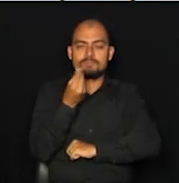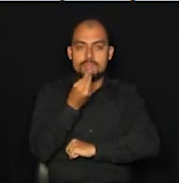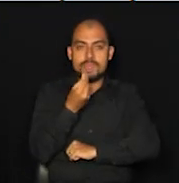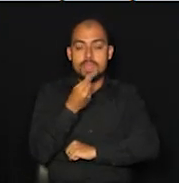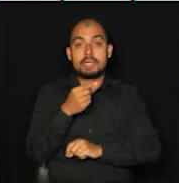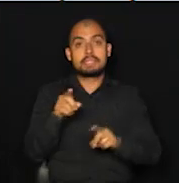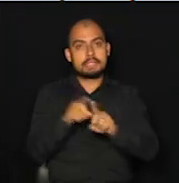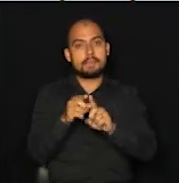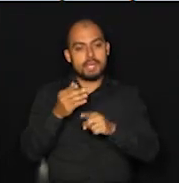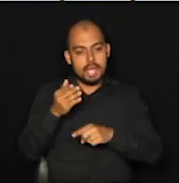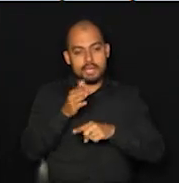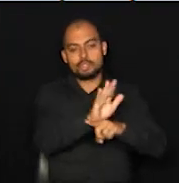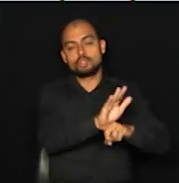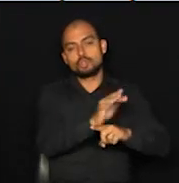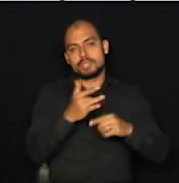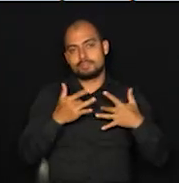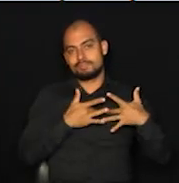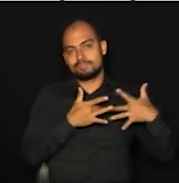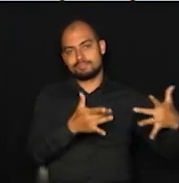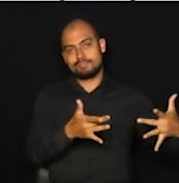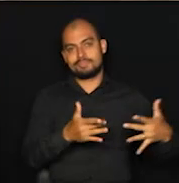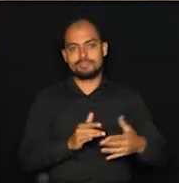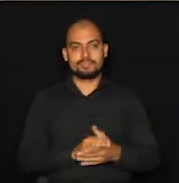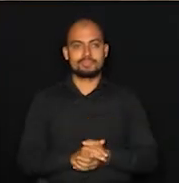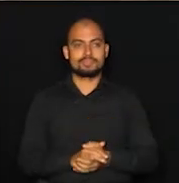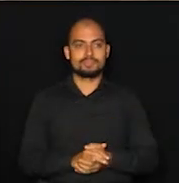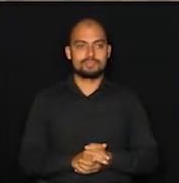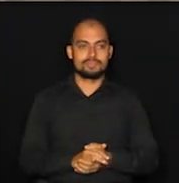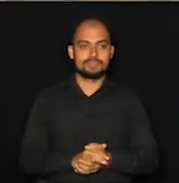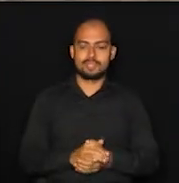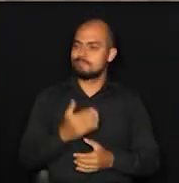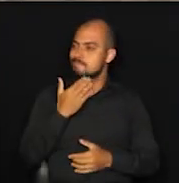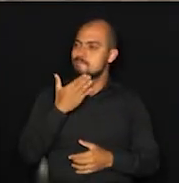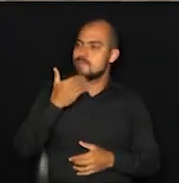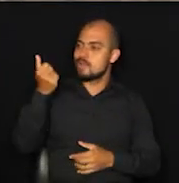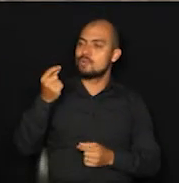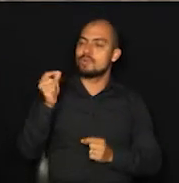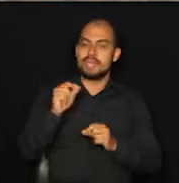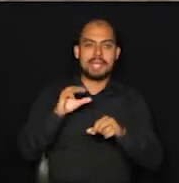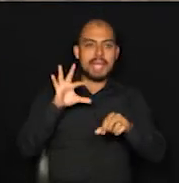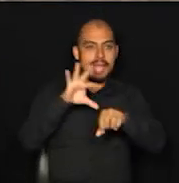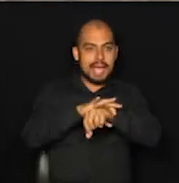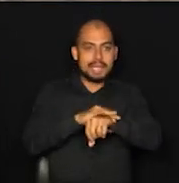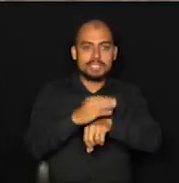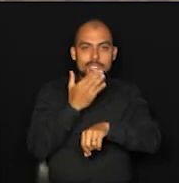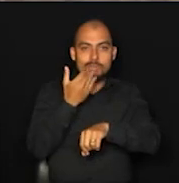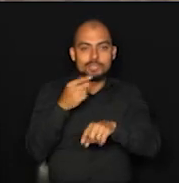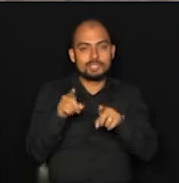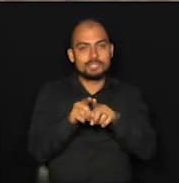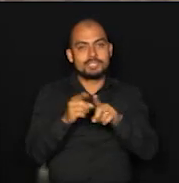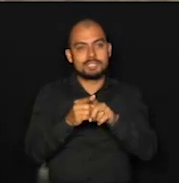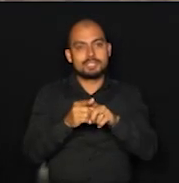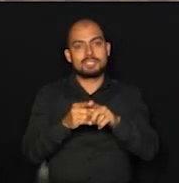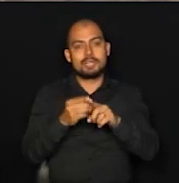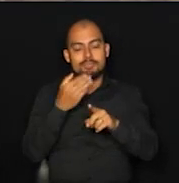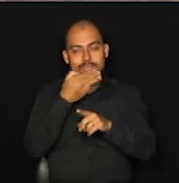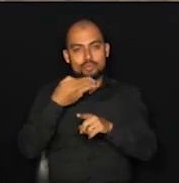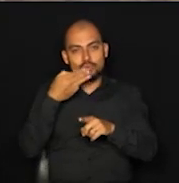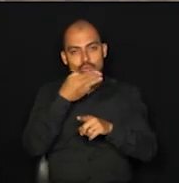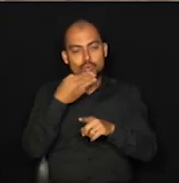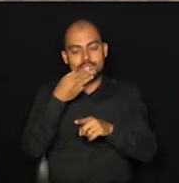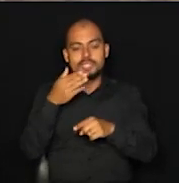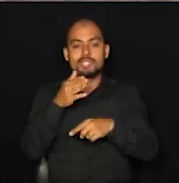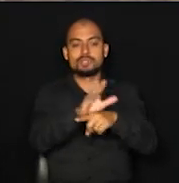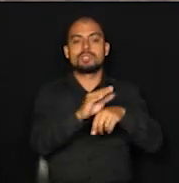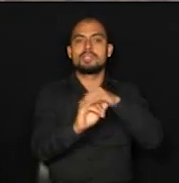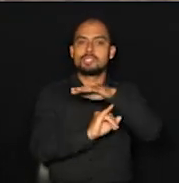pratica a solidariedade. Ah, não tem coisa melhor. Já garante o almoço, já garante a sobremesa que tem sorvete e está ajudando